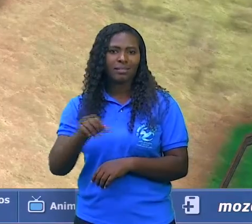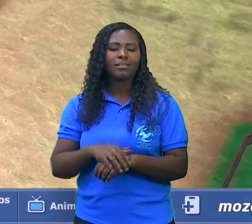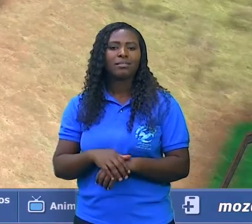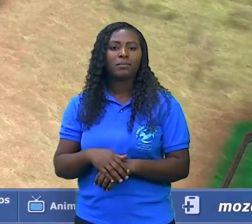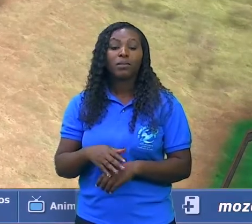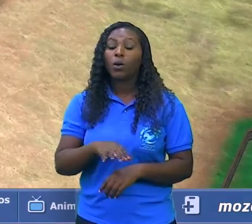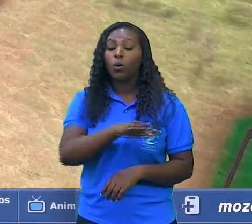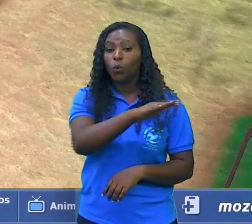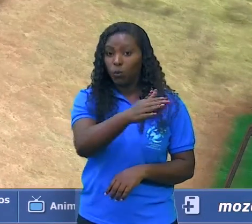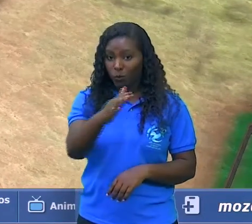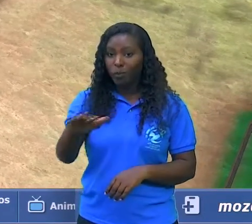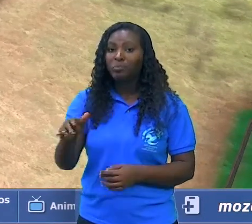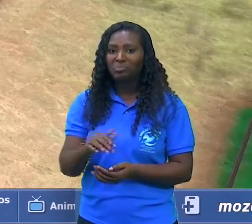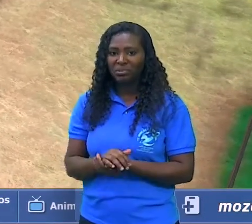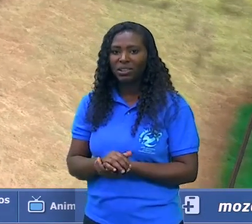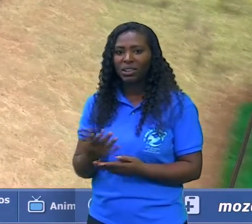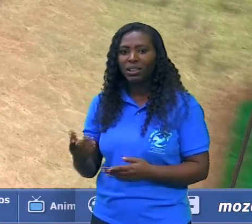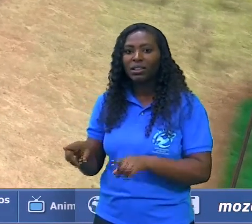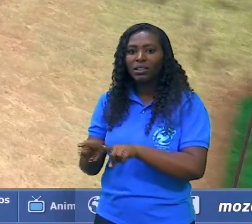no Egito,